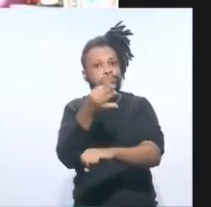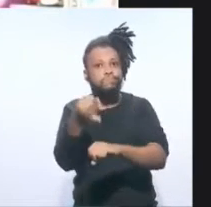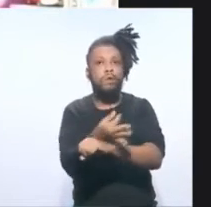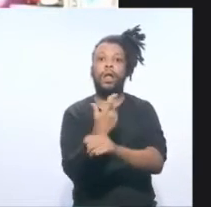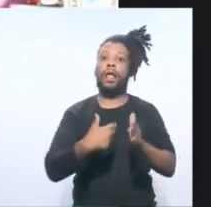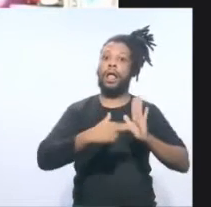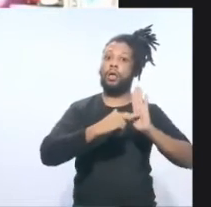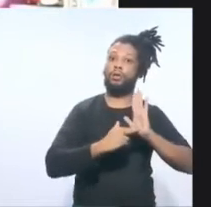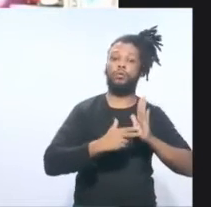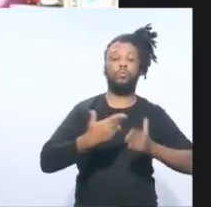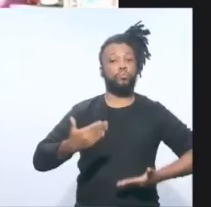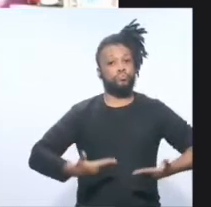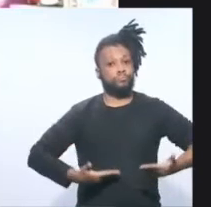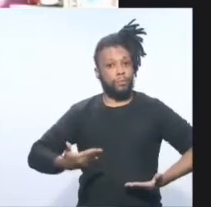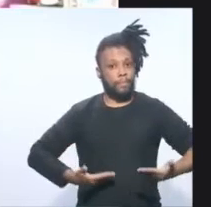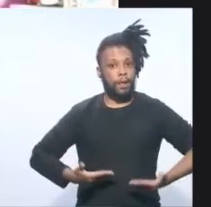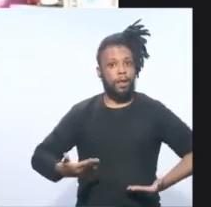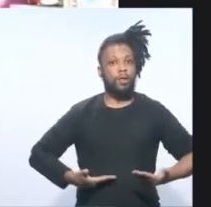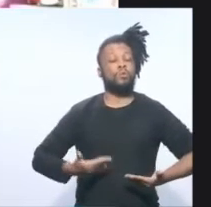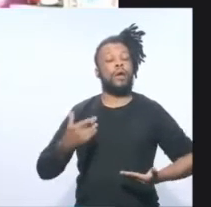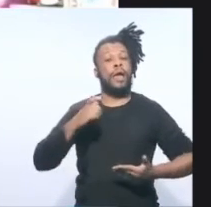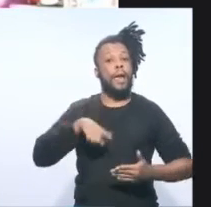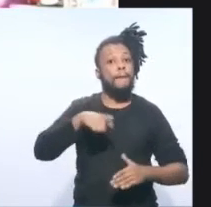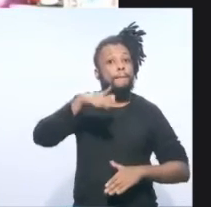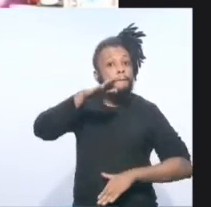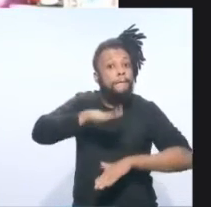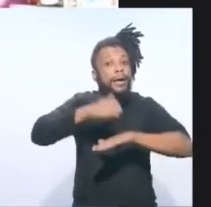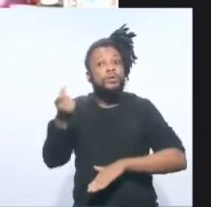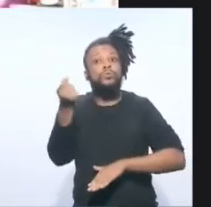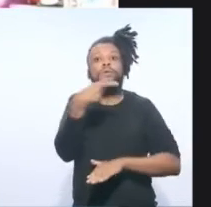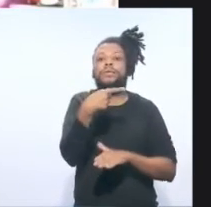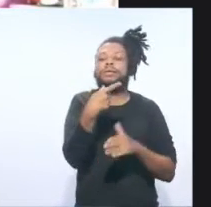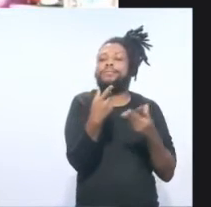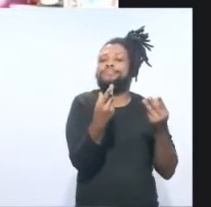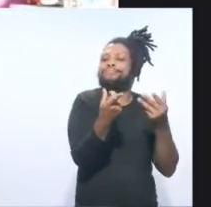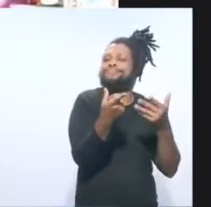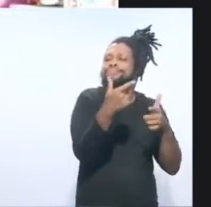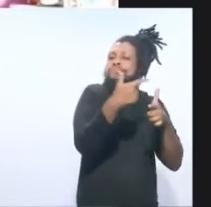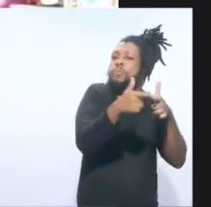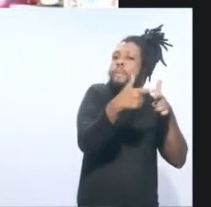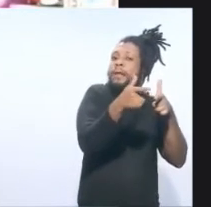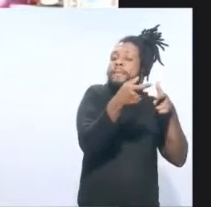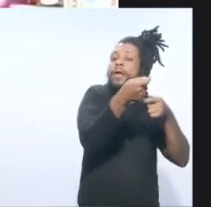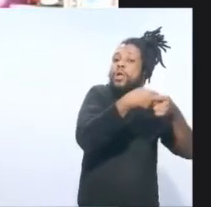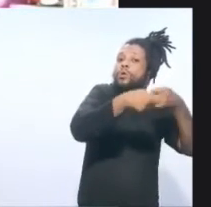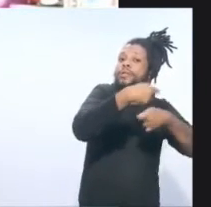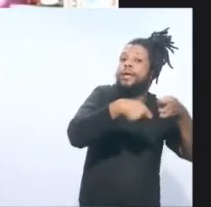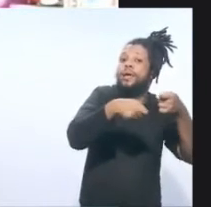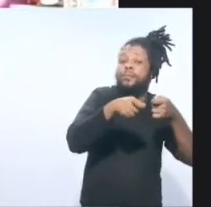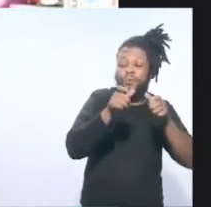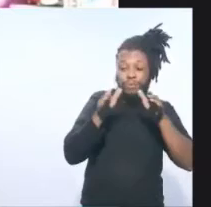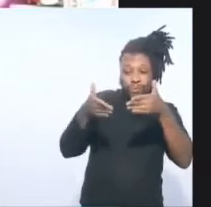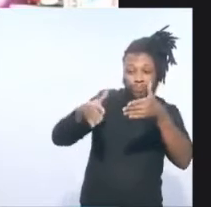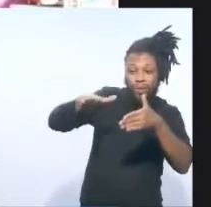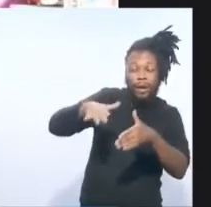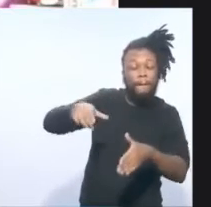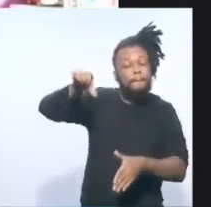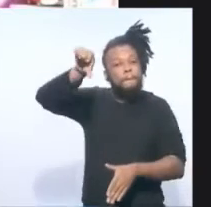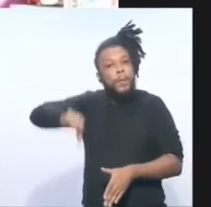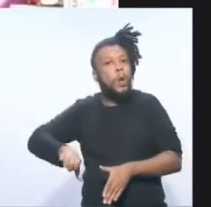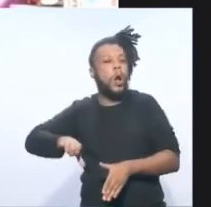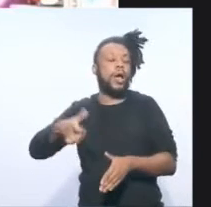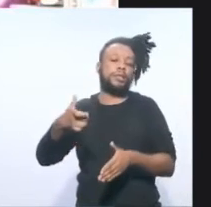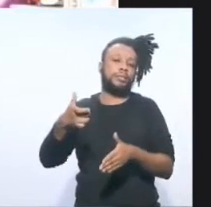serviço doméstico vai além de questões econômicas. É um dos piores traços do racismo